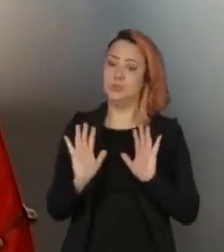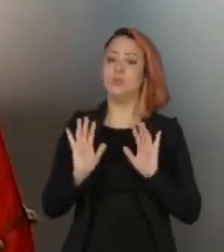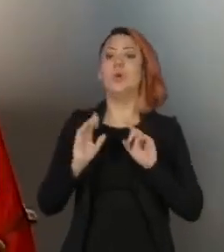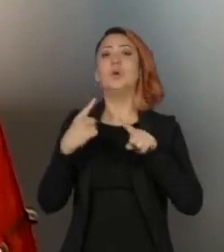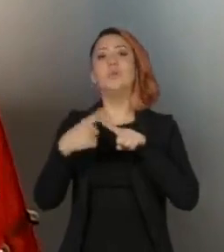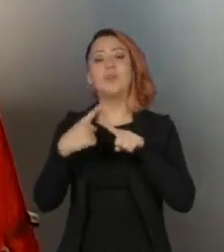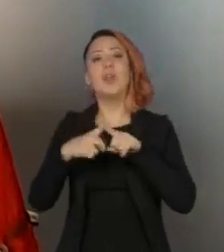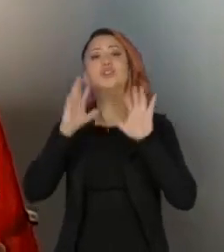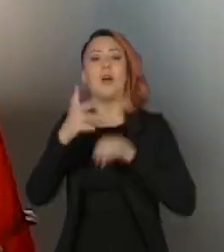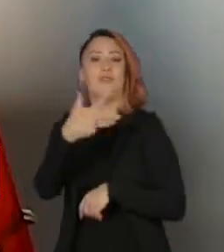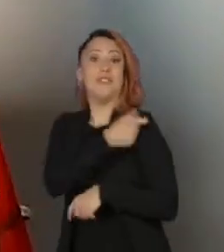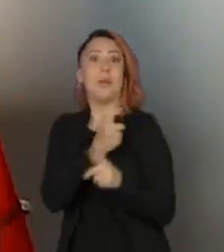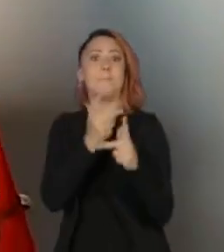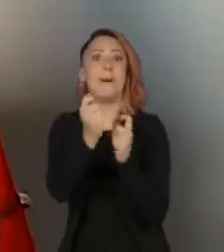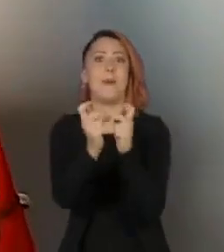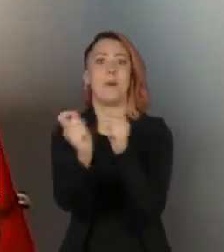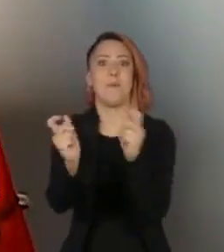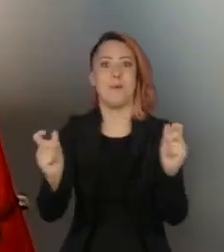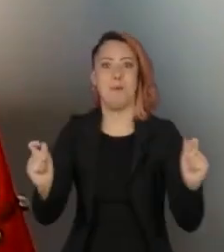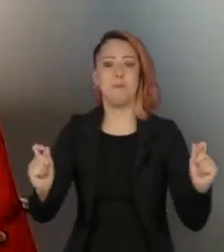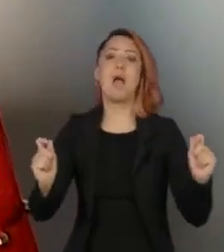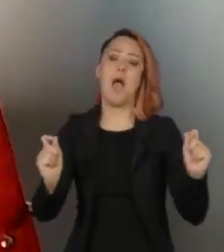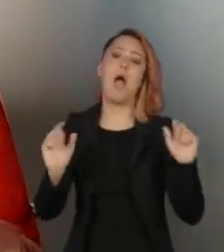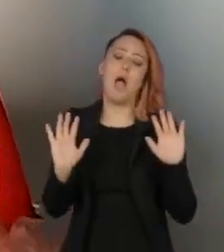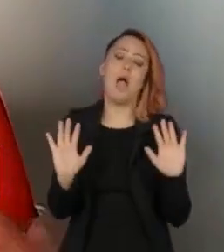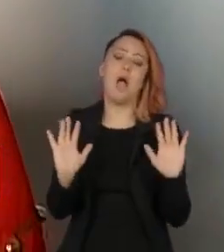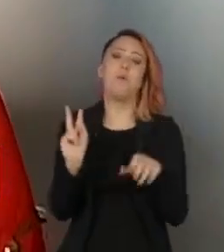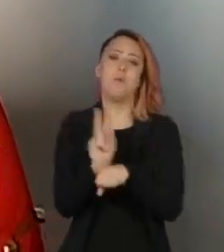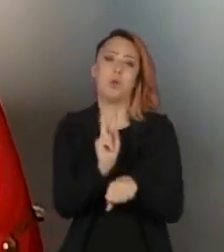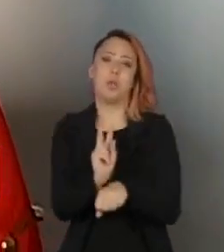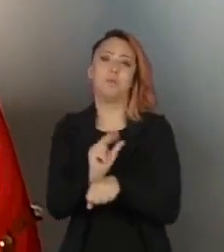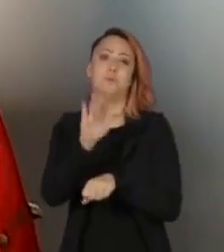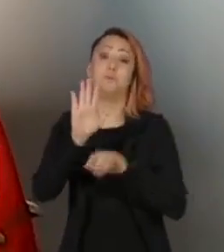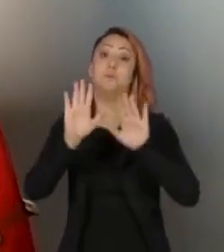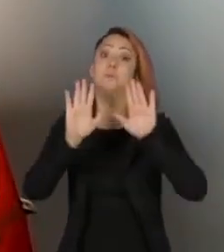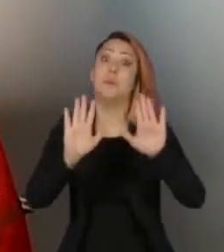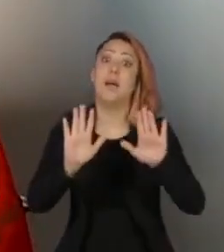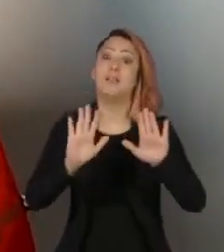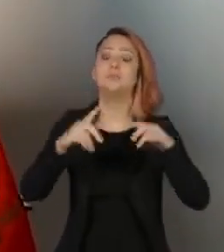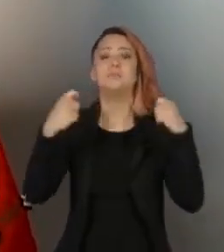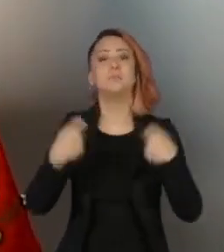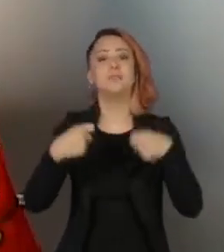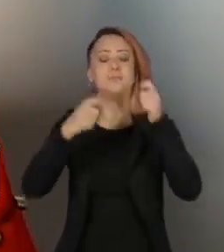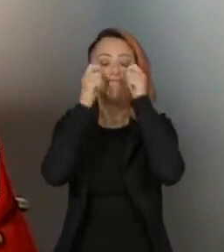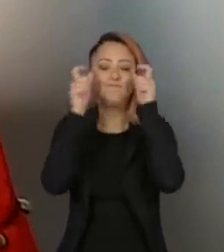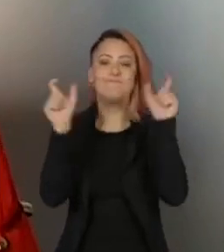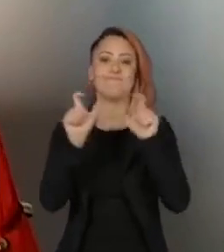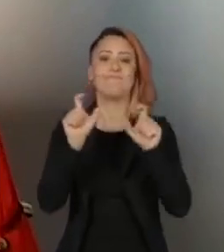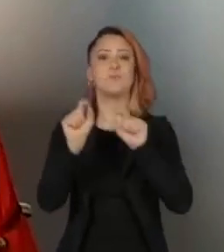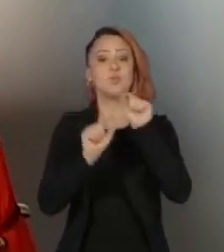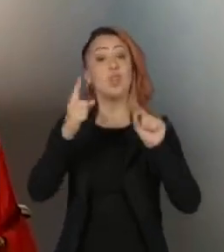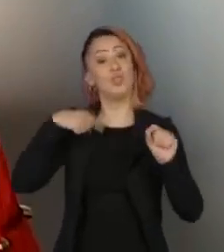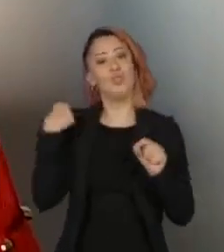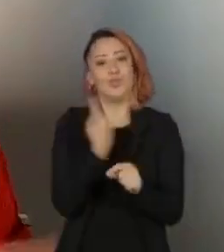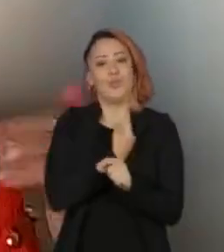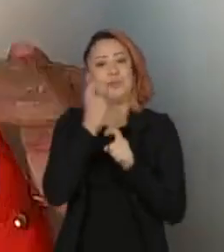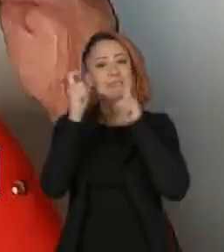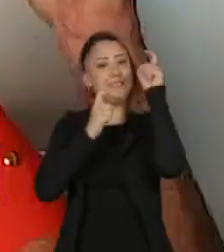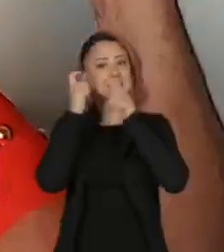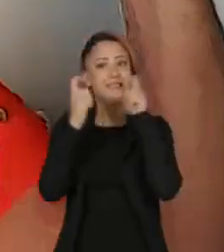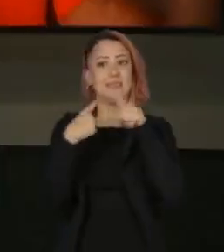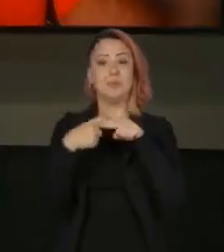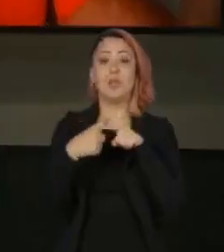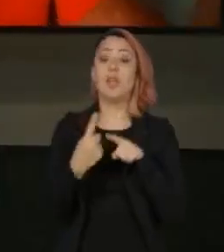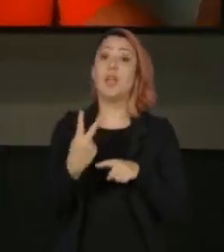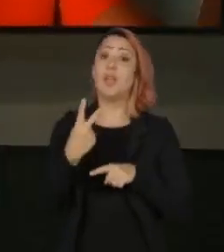graças à vacinação. Agora, o que é importante é que a preocupação que tem é que a gente não